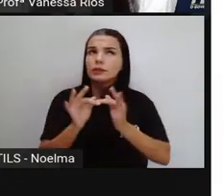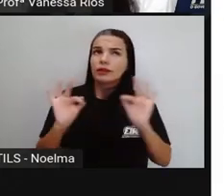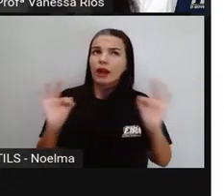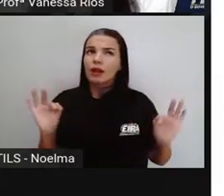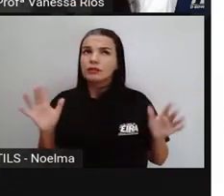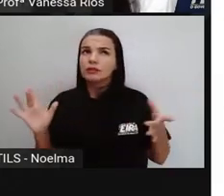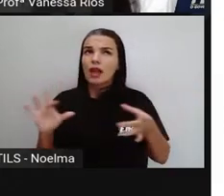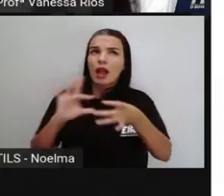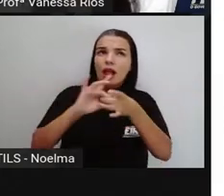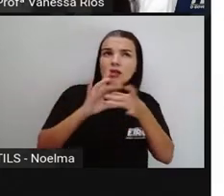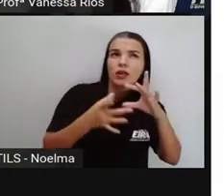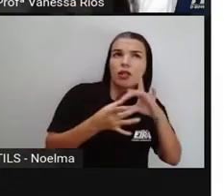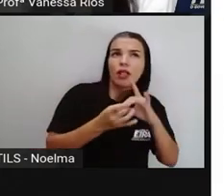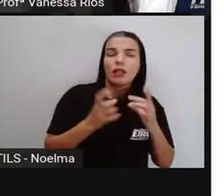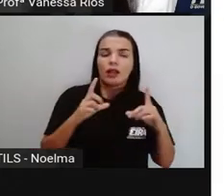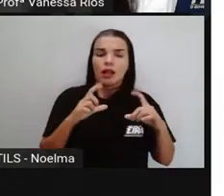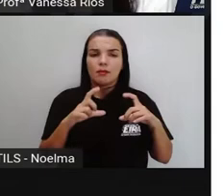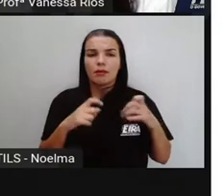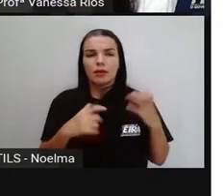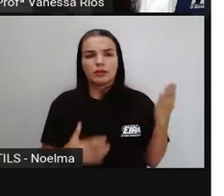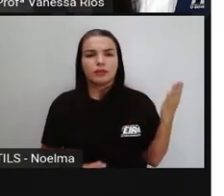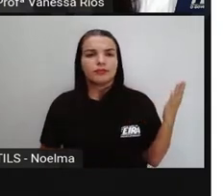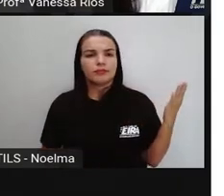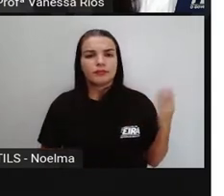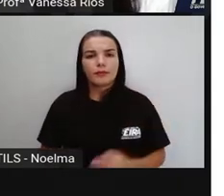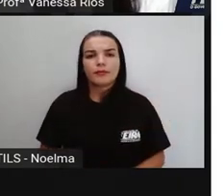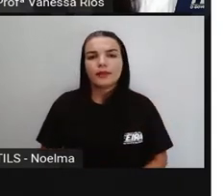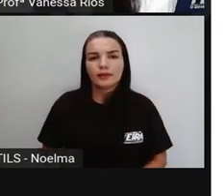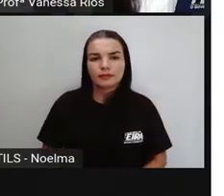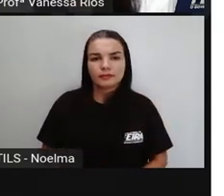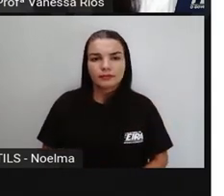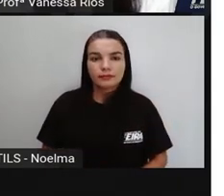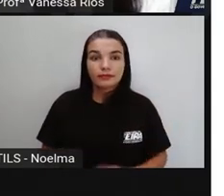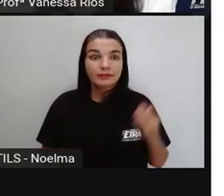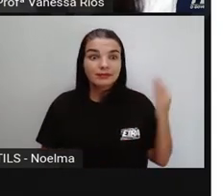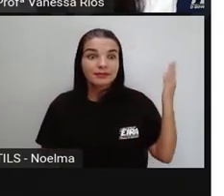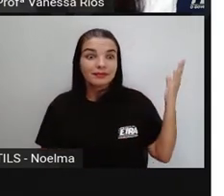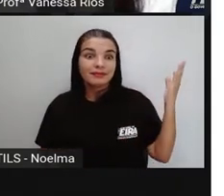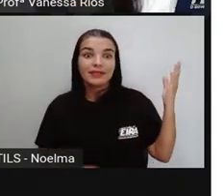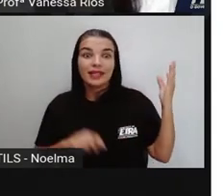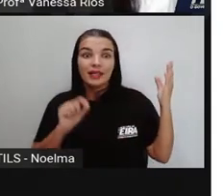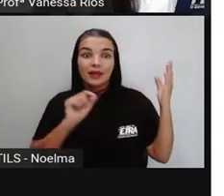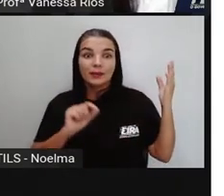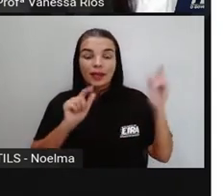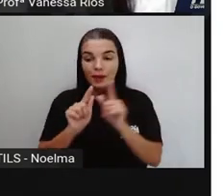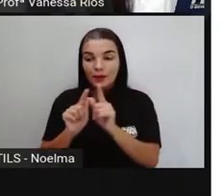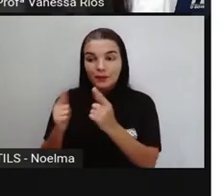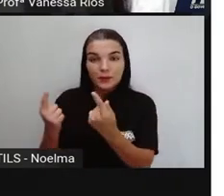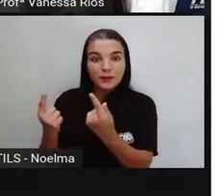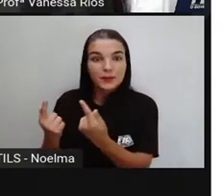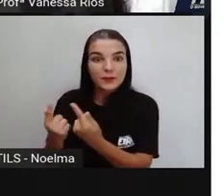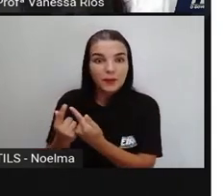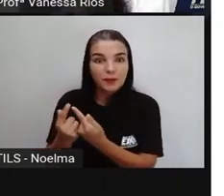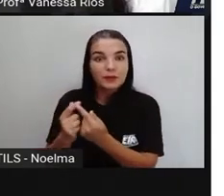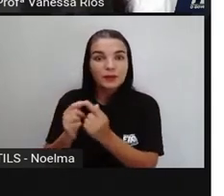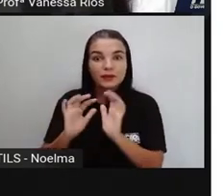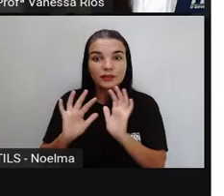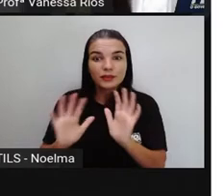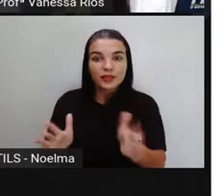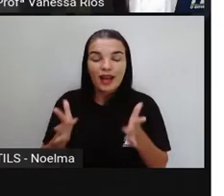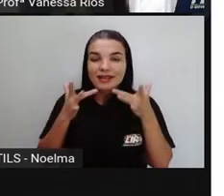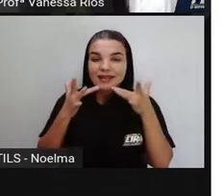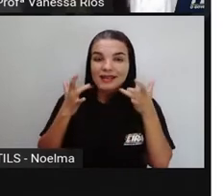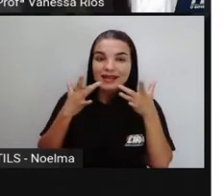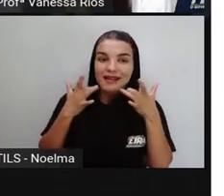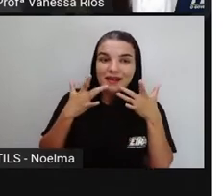essa imagem. A Pró vai colocar aí a primeira. Olha só. O coral se apresentou. A